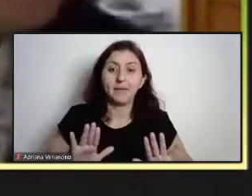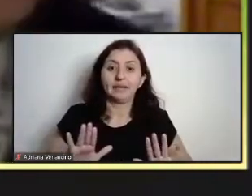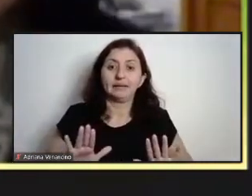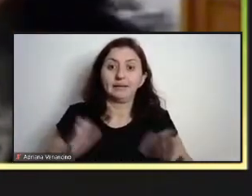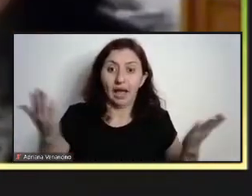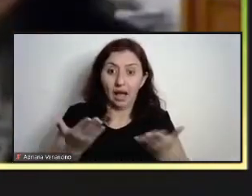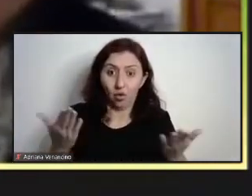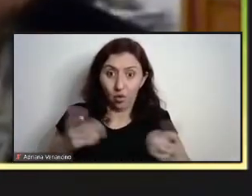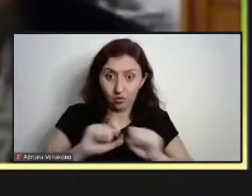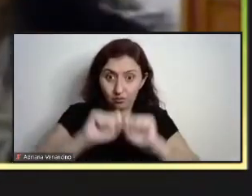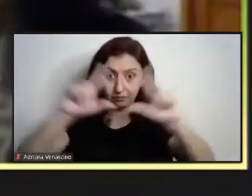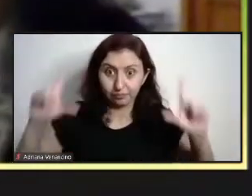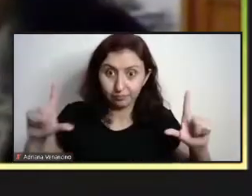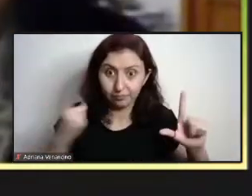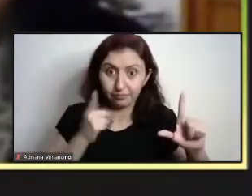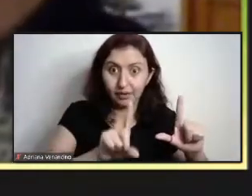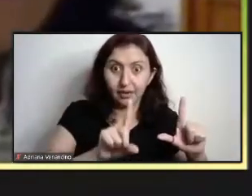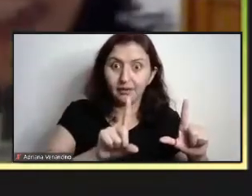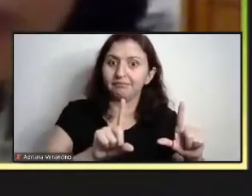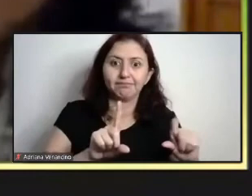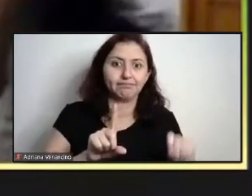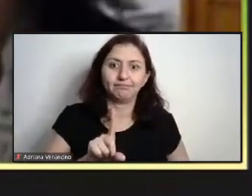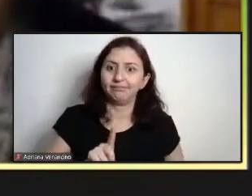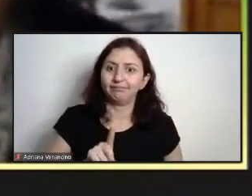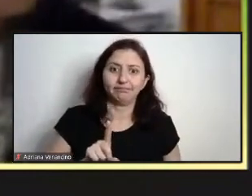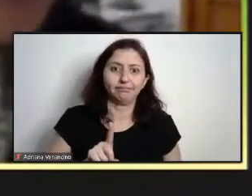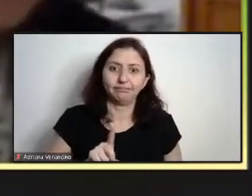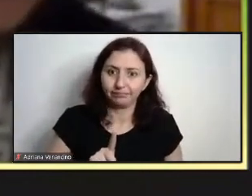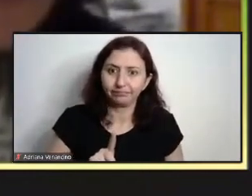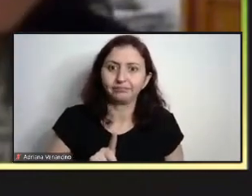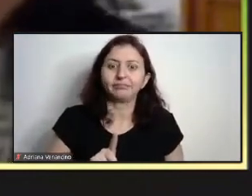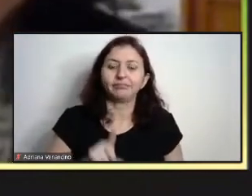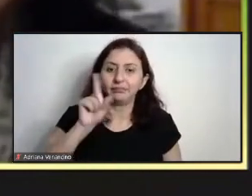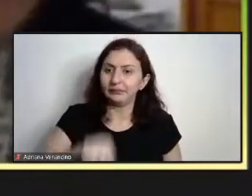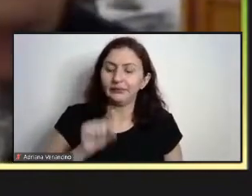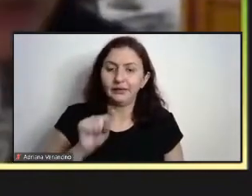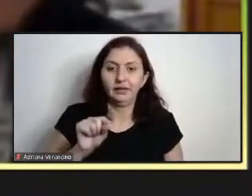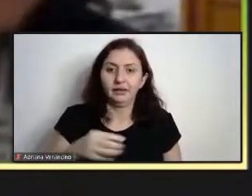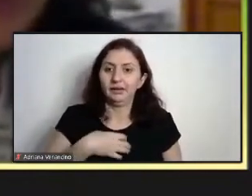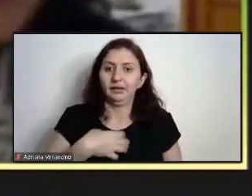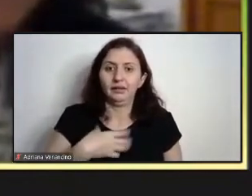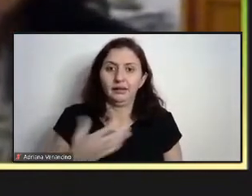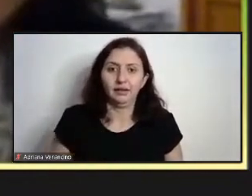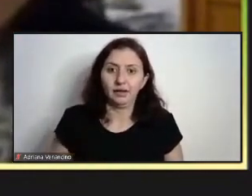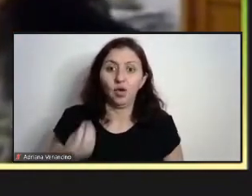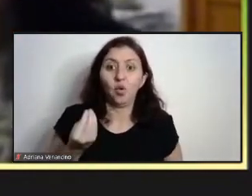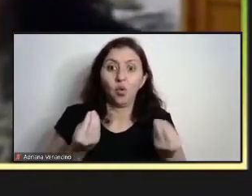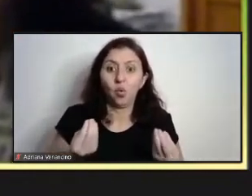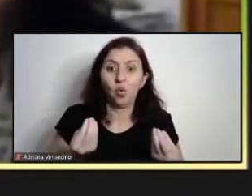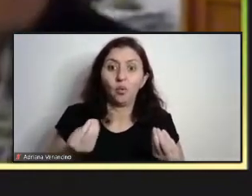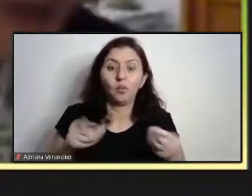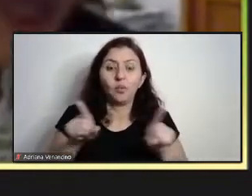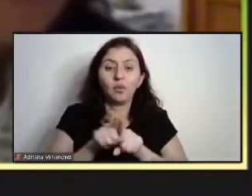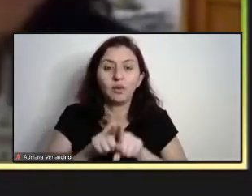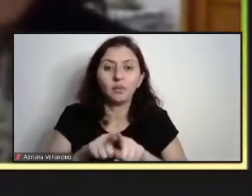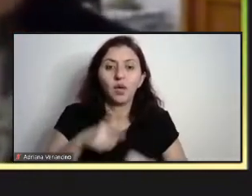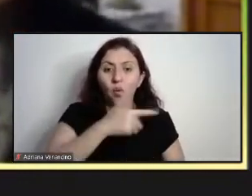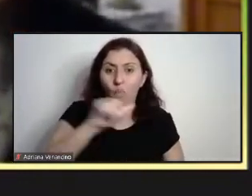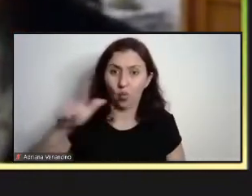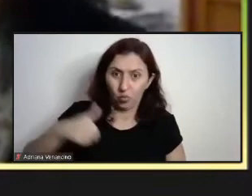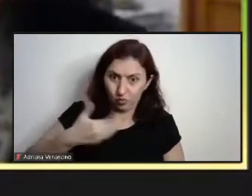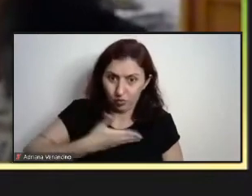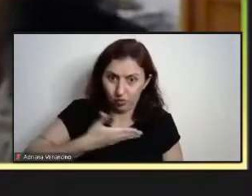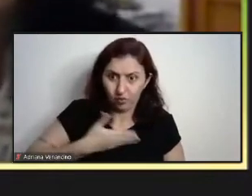sistema, não, porque fica tudo ali, inclusive, outros colegas meus comentaram